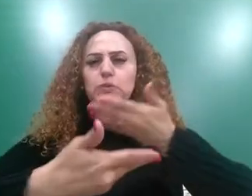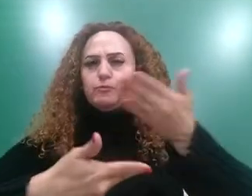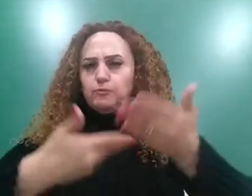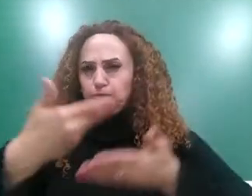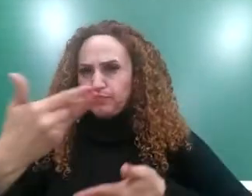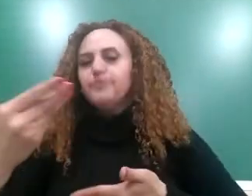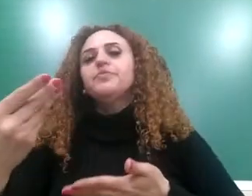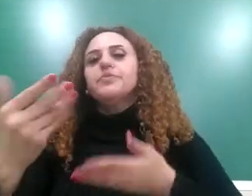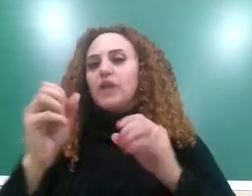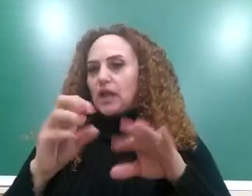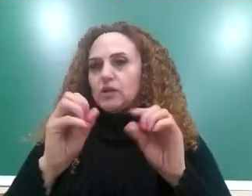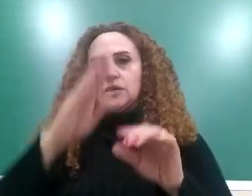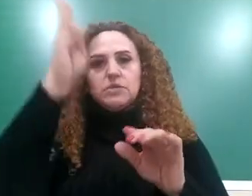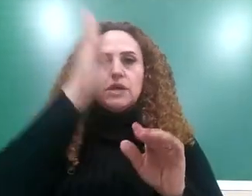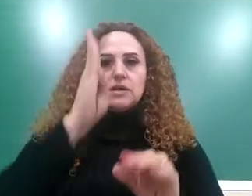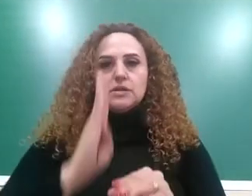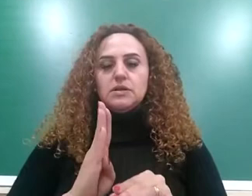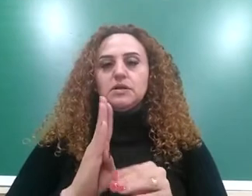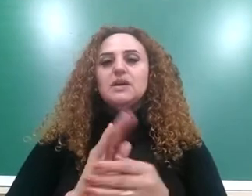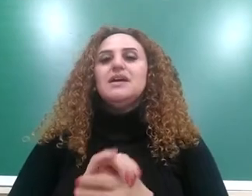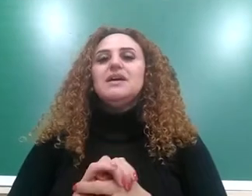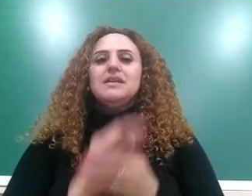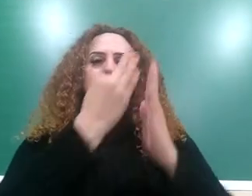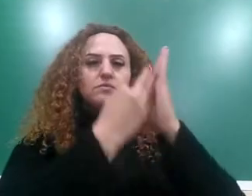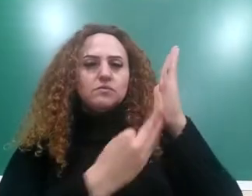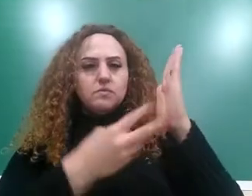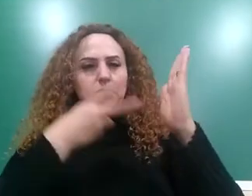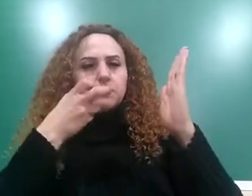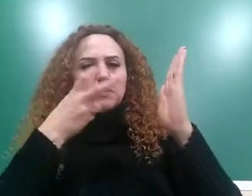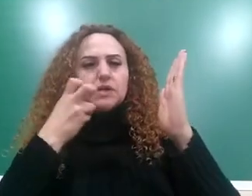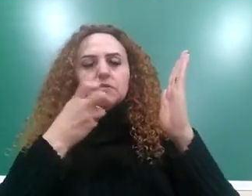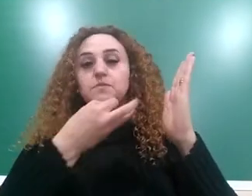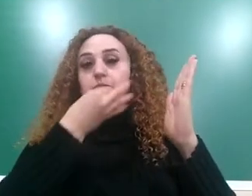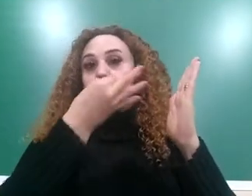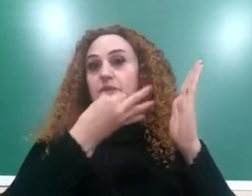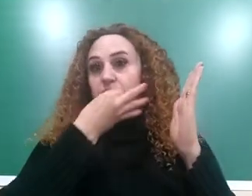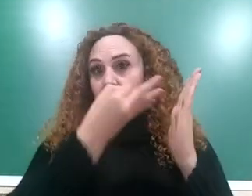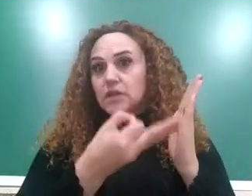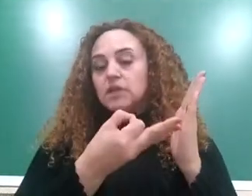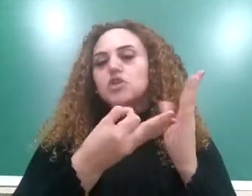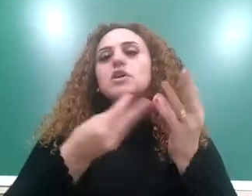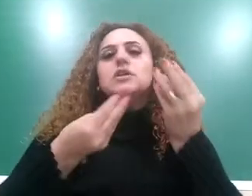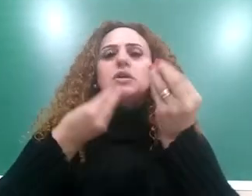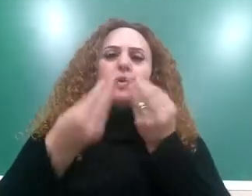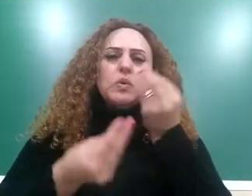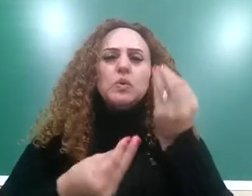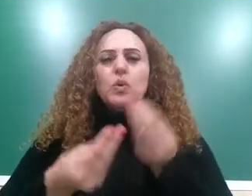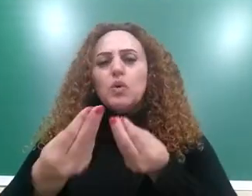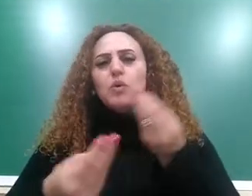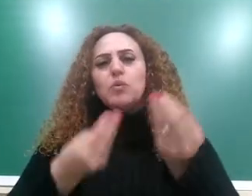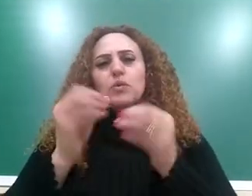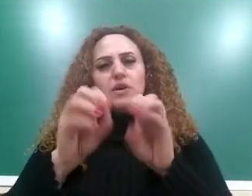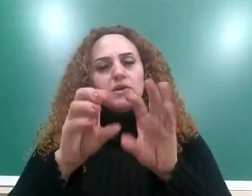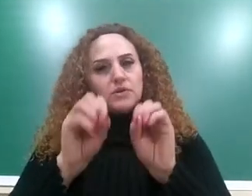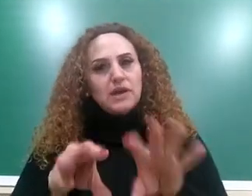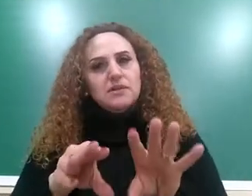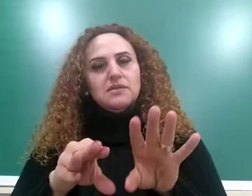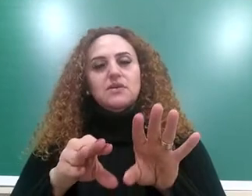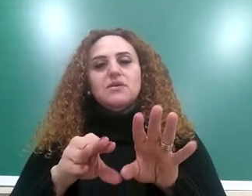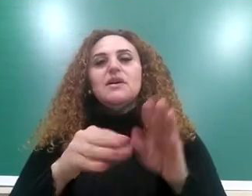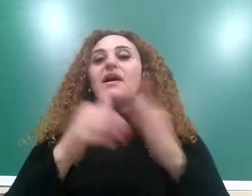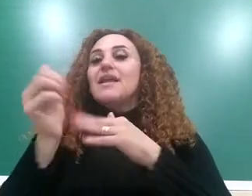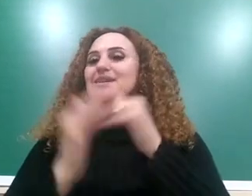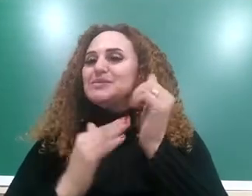Nesses textos vocês vão perceber que há uma visão bastante crítica sobre a maneira como a educação se construiu e como ela é